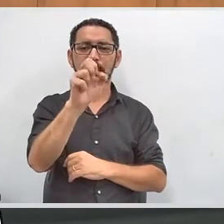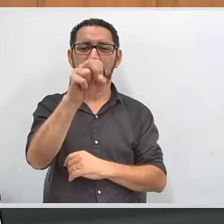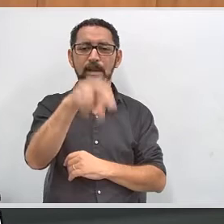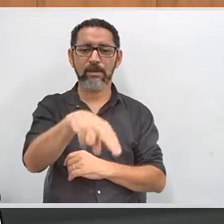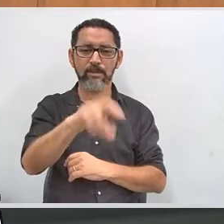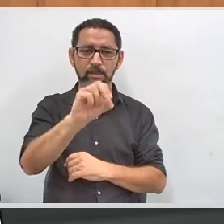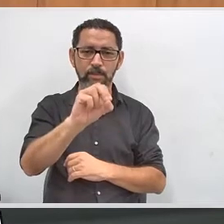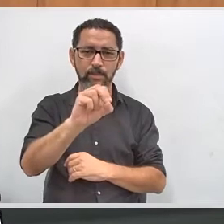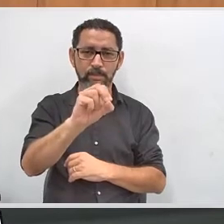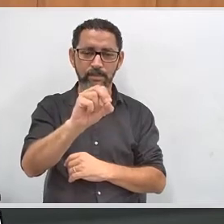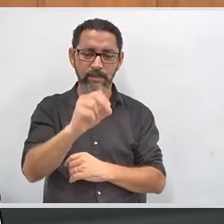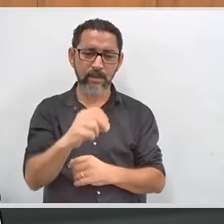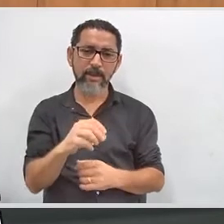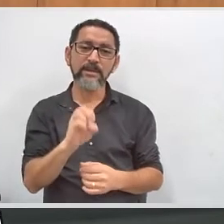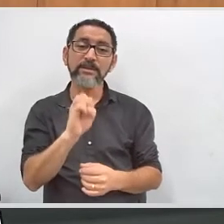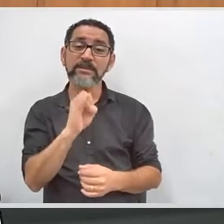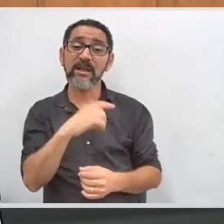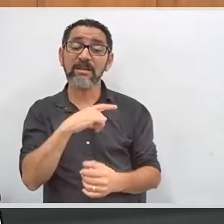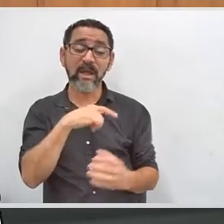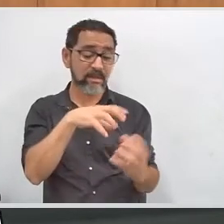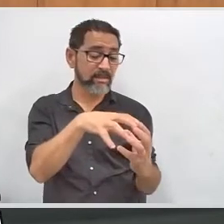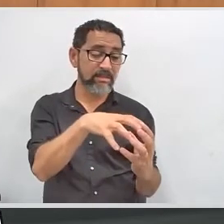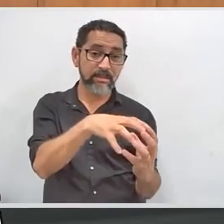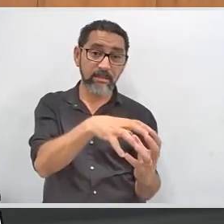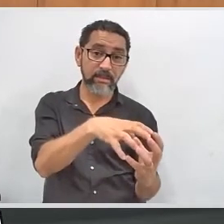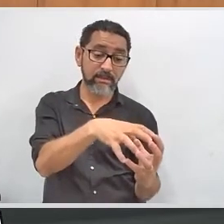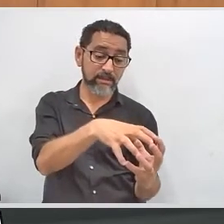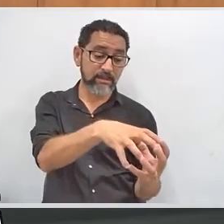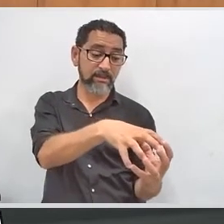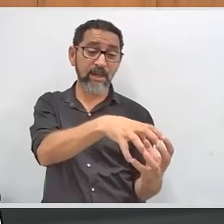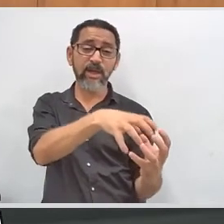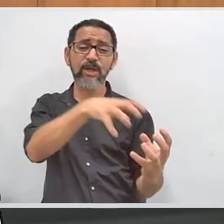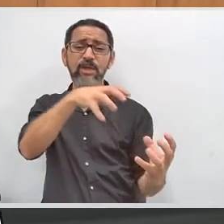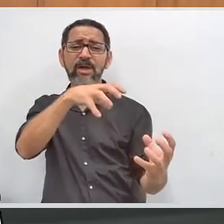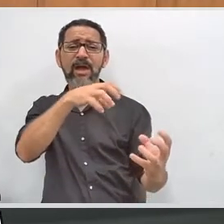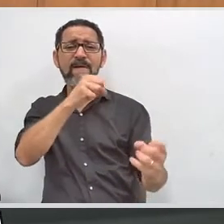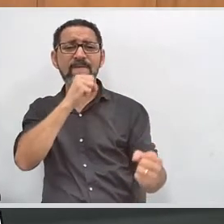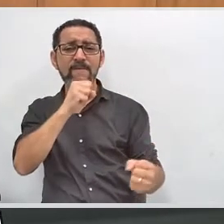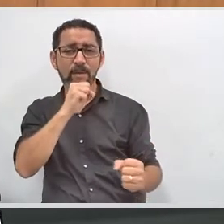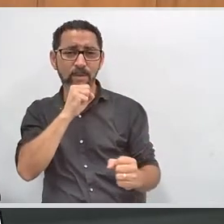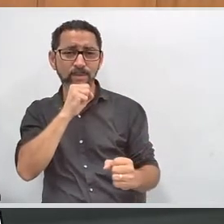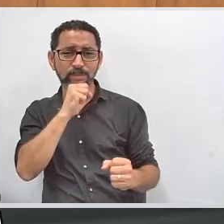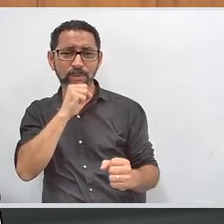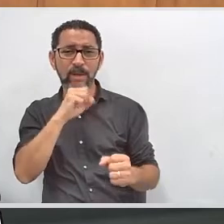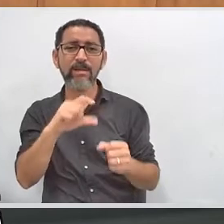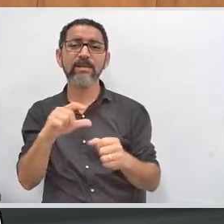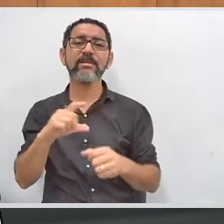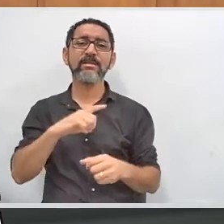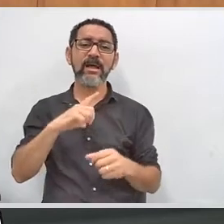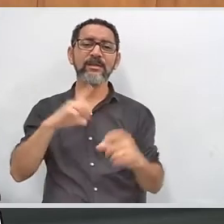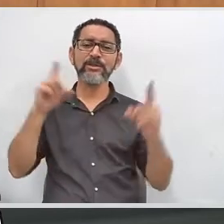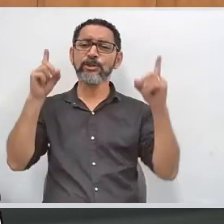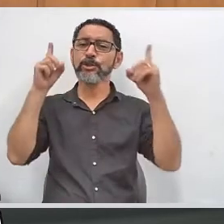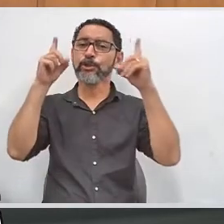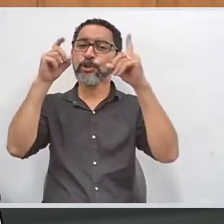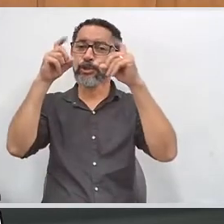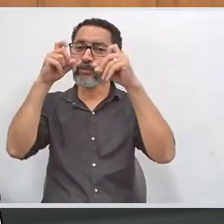Idosos com dificuldade de locomoção podem requerer os mesmos direitos que os deficientes?